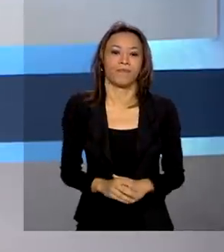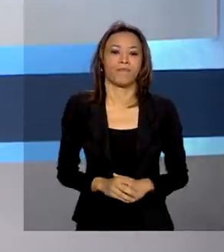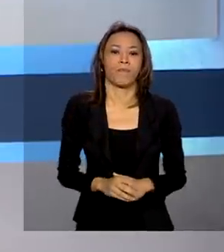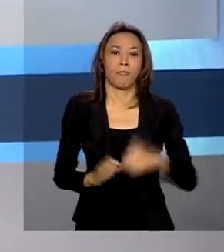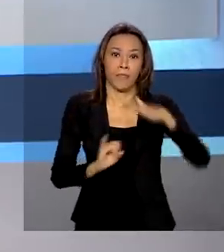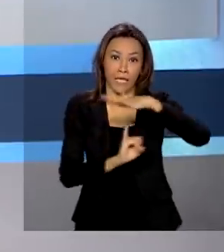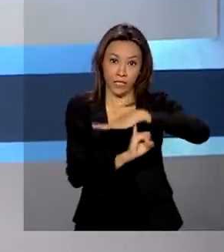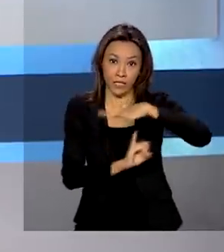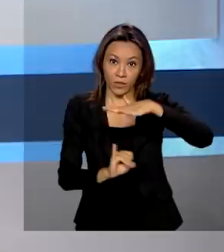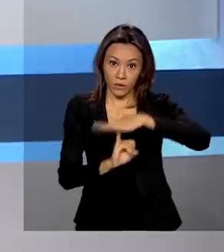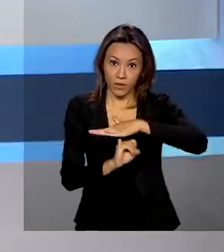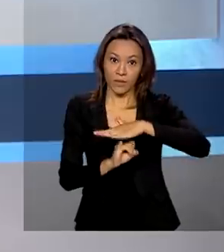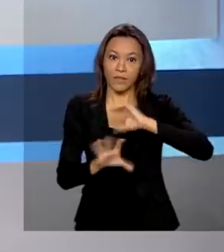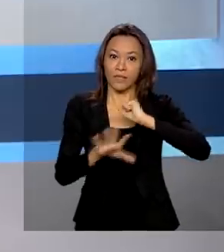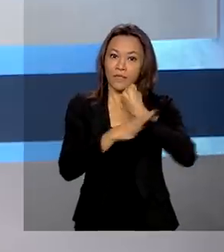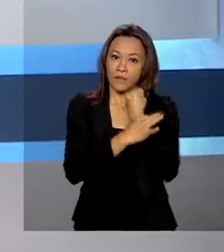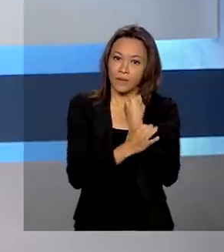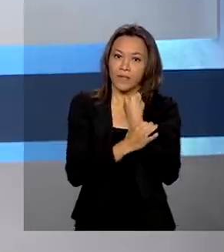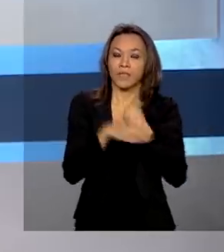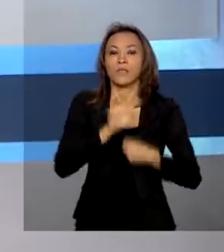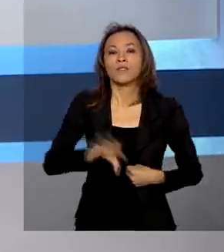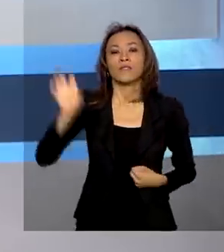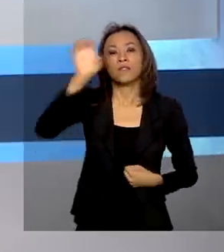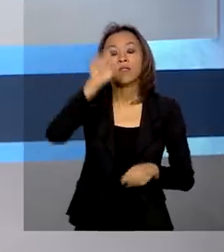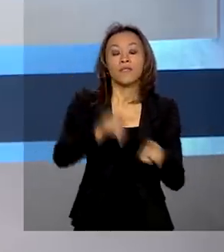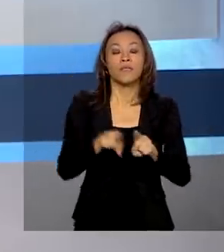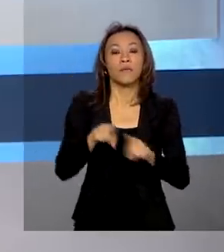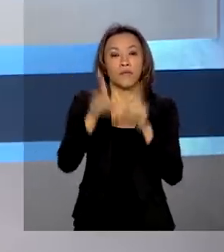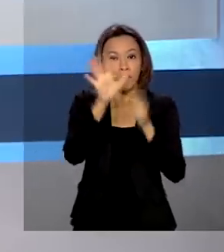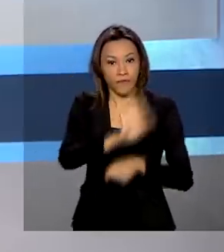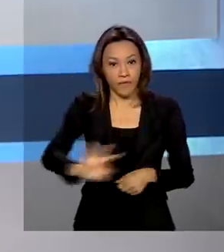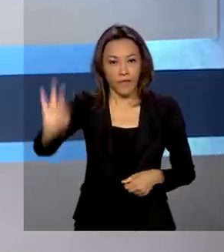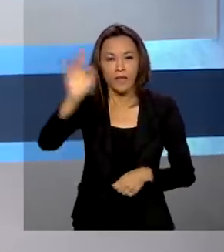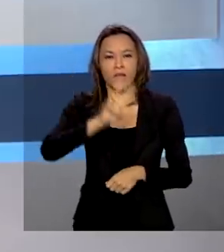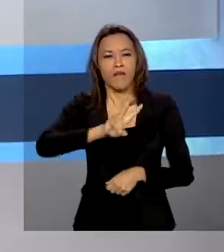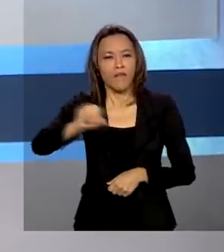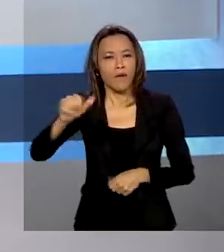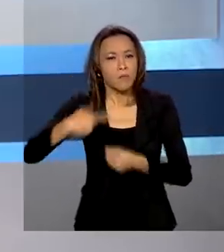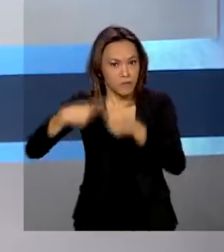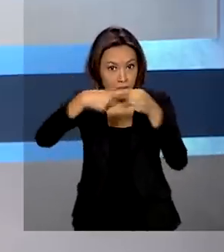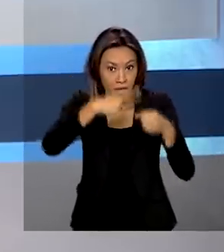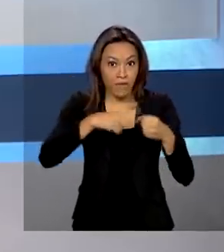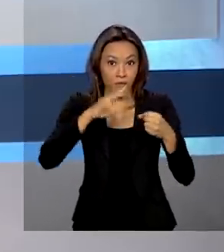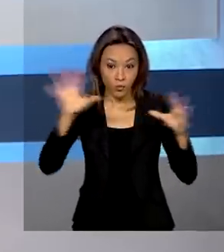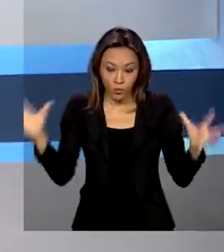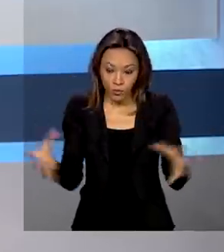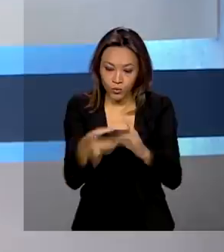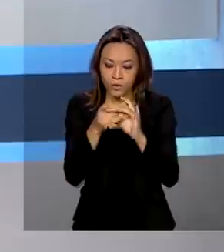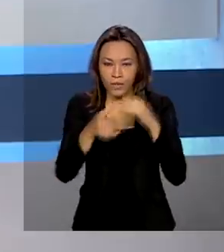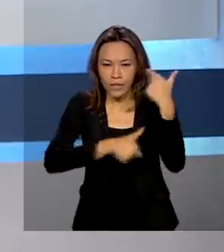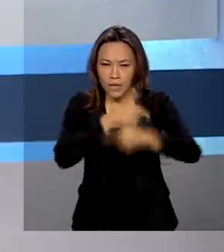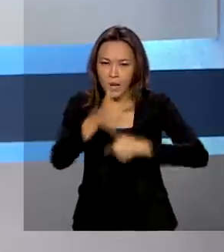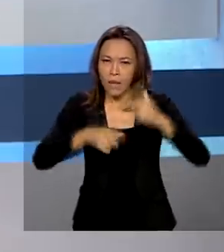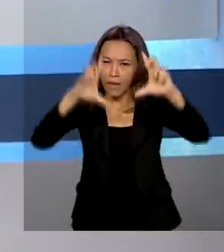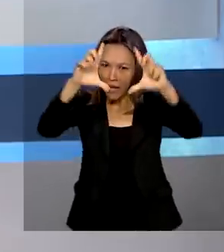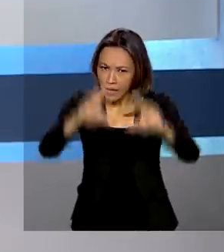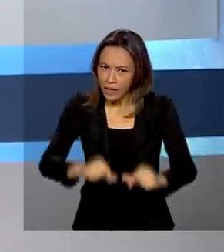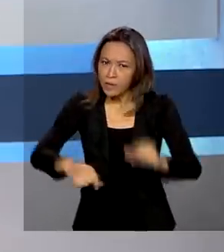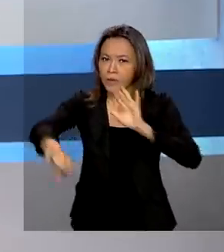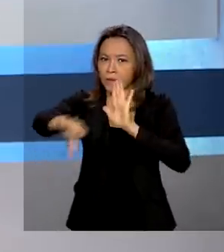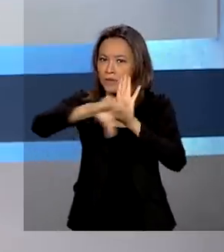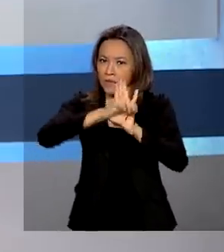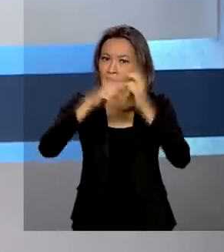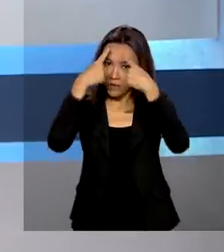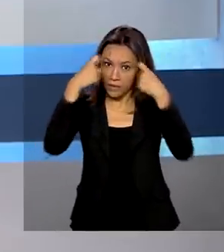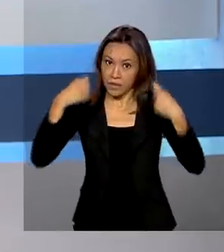Instituições de segurança estaduais e federais vão atuar juntas para enfrentar o crime organizado e reduzir a violência no país.